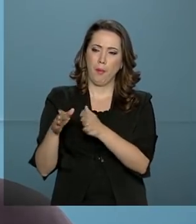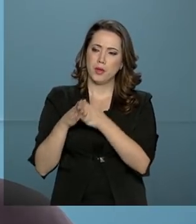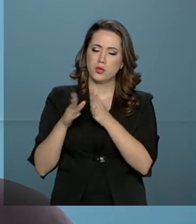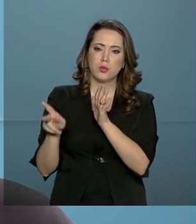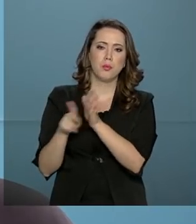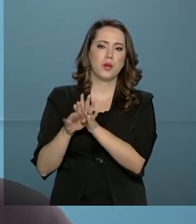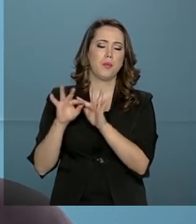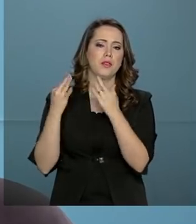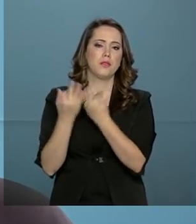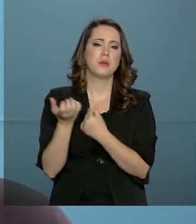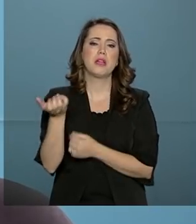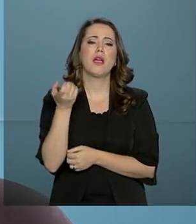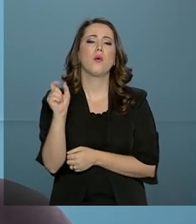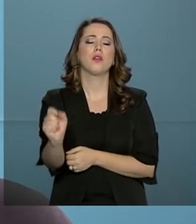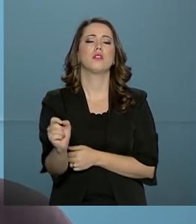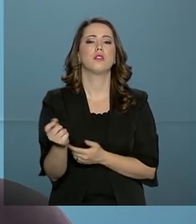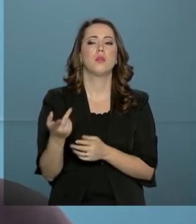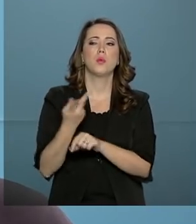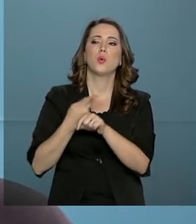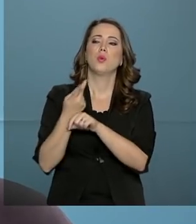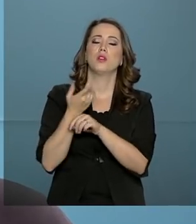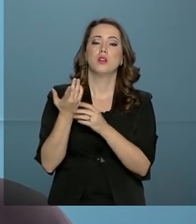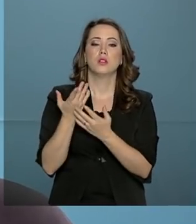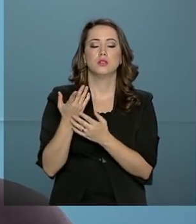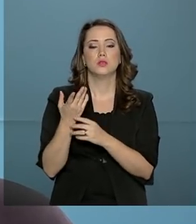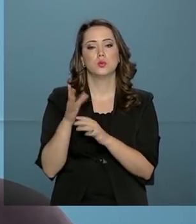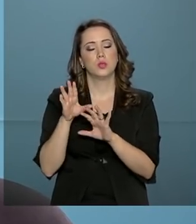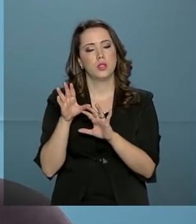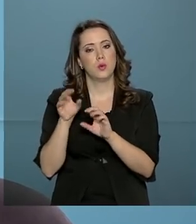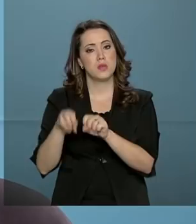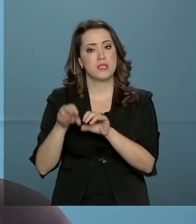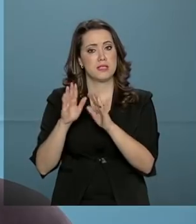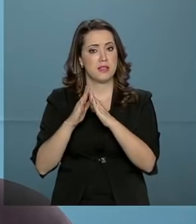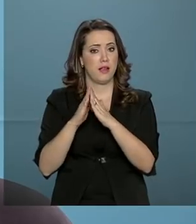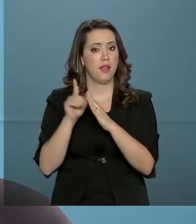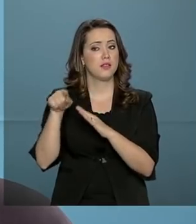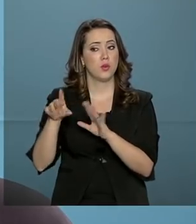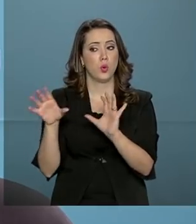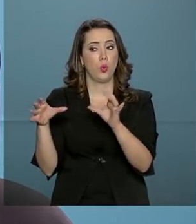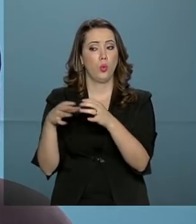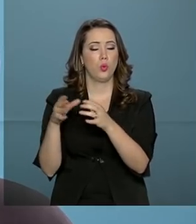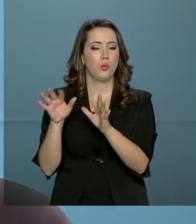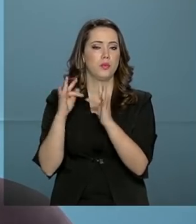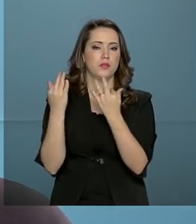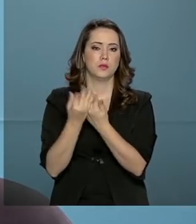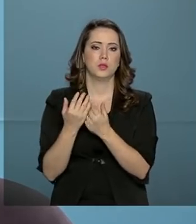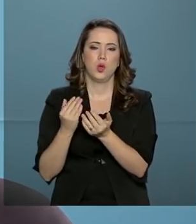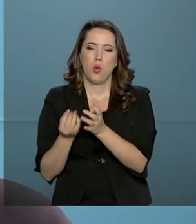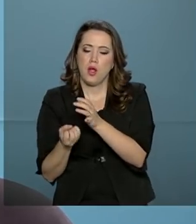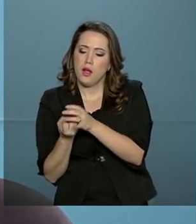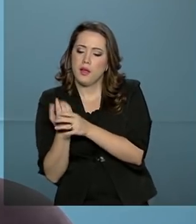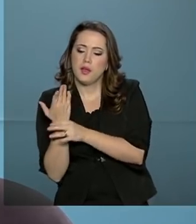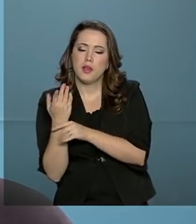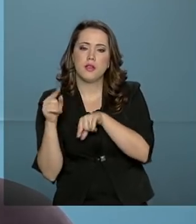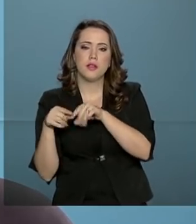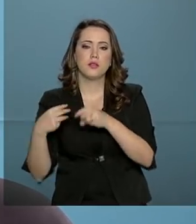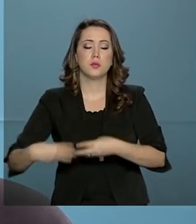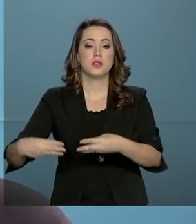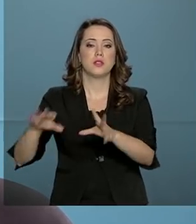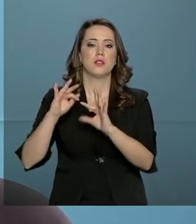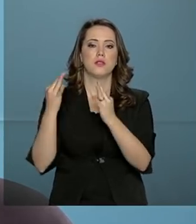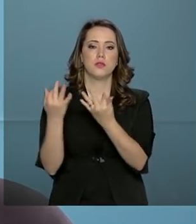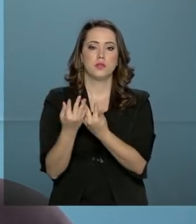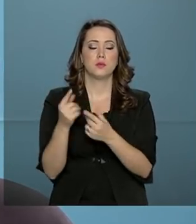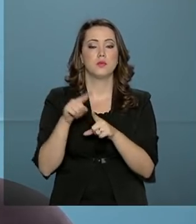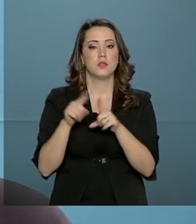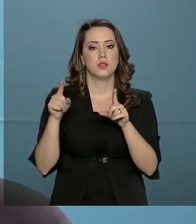quer o ensino domiciliar, quem está buscando isso no Brasil hoje é a família. Então, iniciativa nasce do Ministério da Família. Ministério da Mulher, da